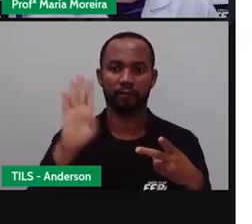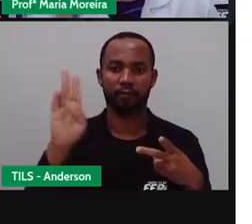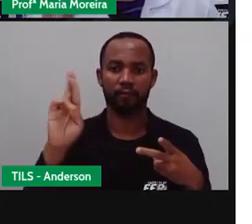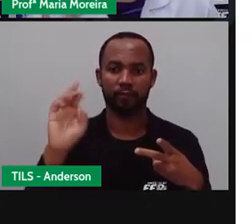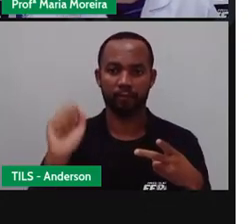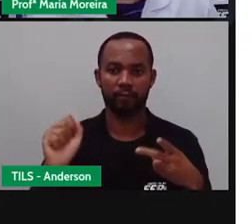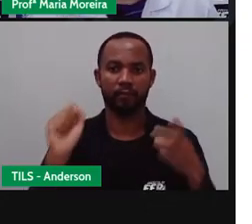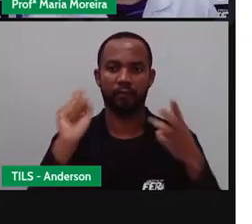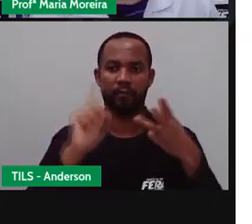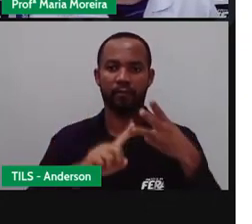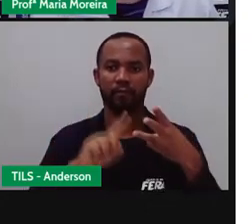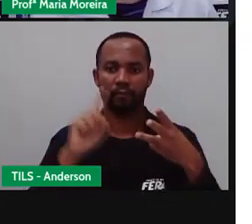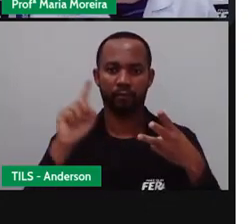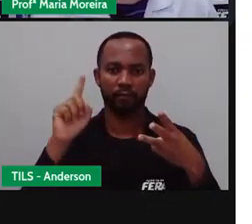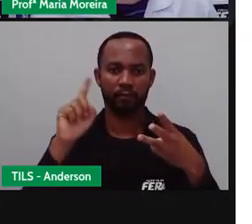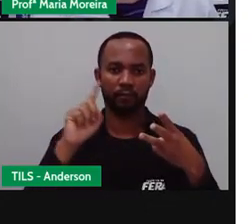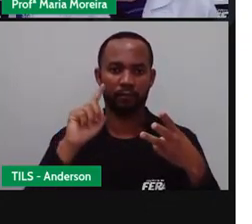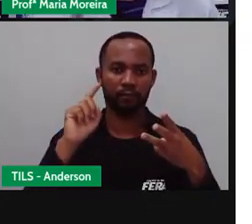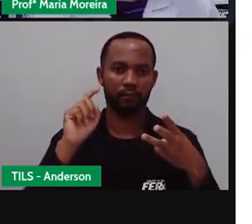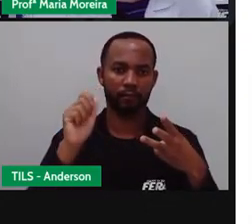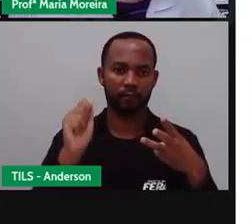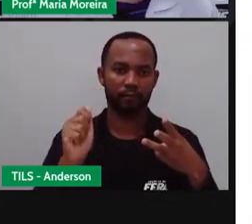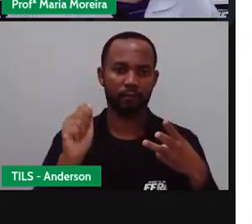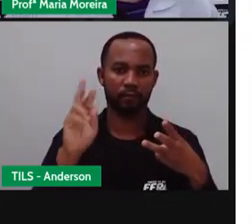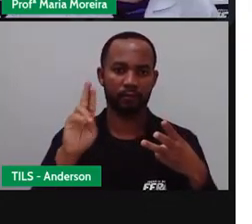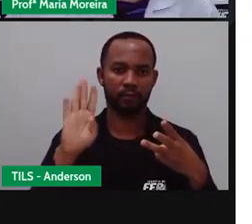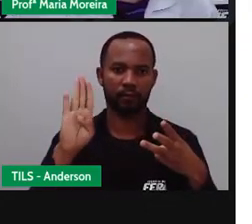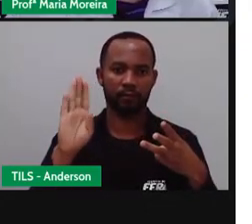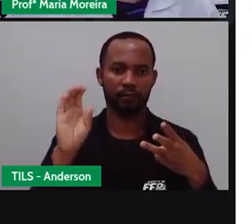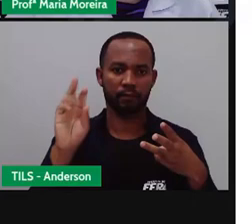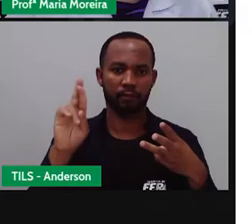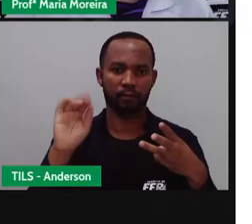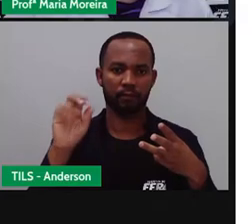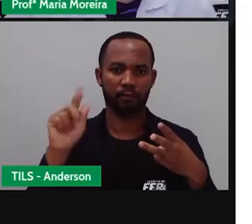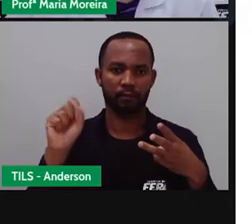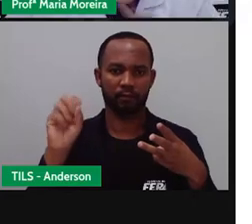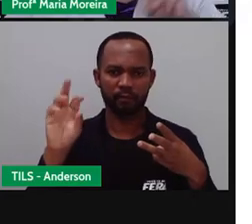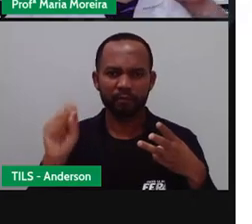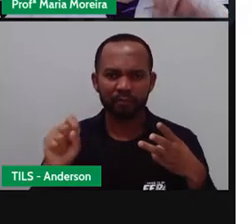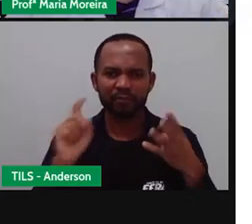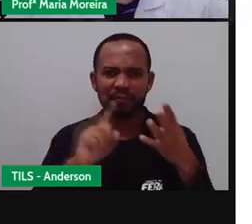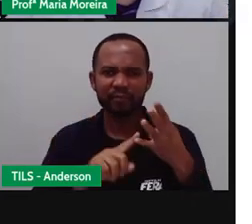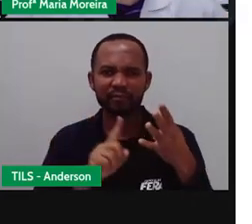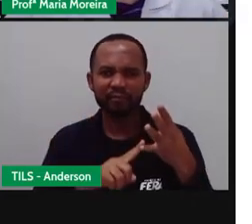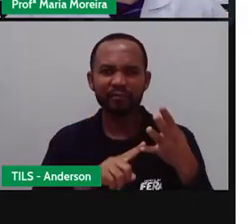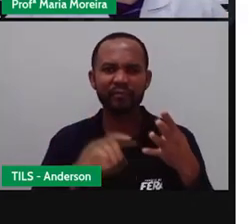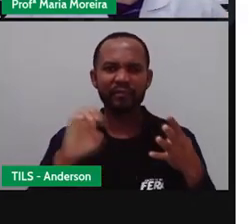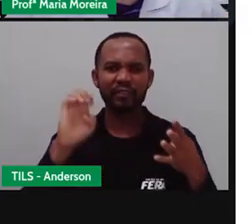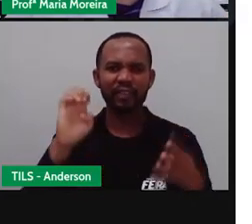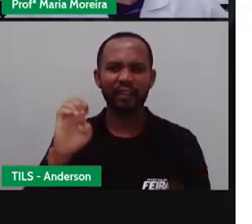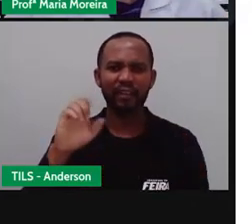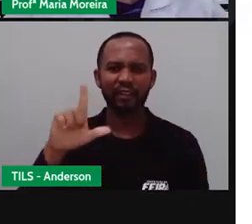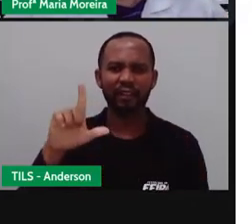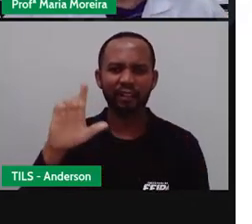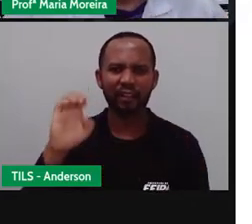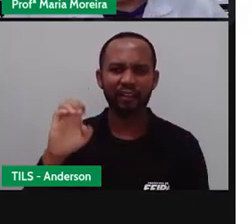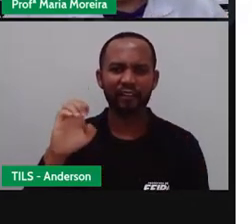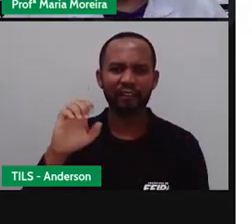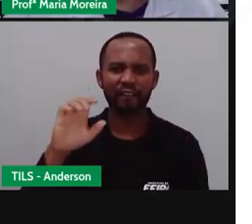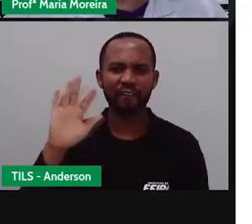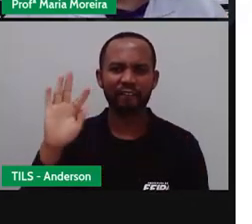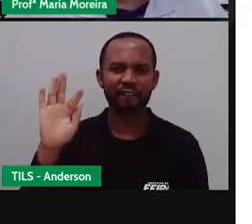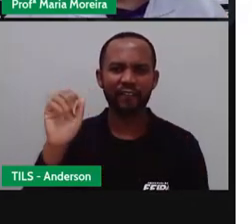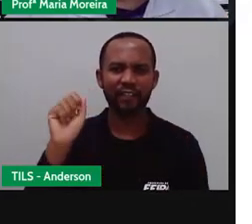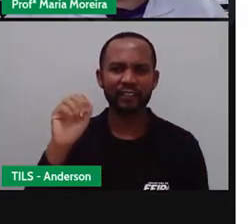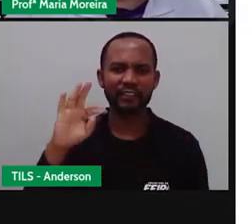Elefantíase Malária Chikungunya Você já ouviu falar sobre todos esses? Tem alguma aqui que você ainda não ouviu falar? Se tem